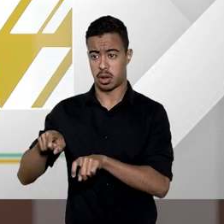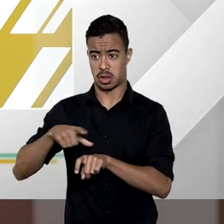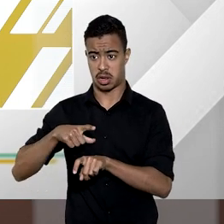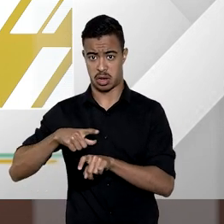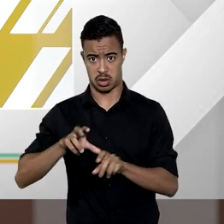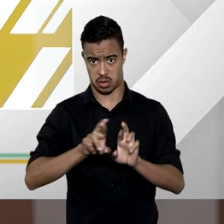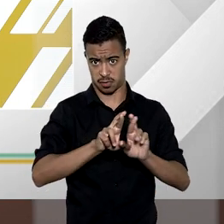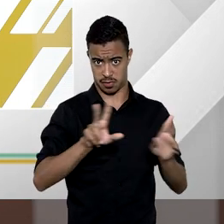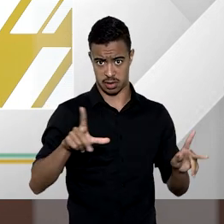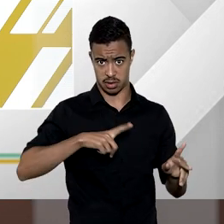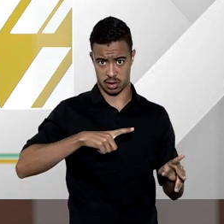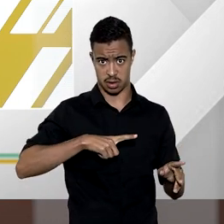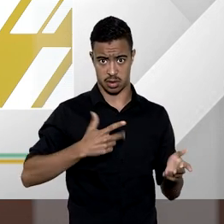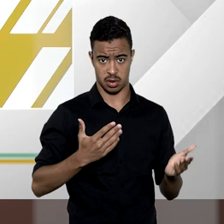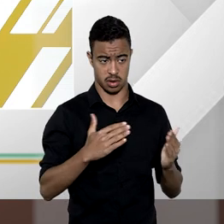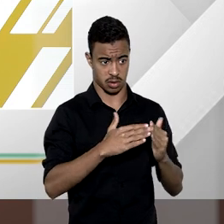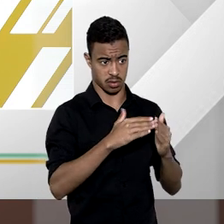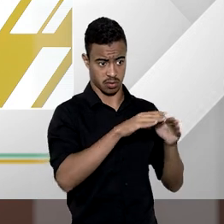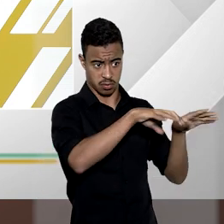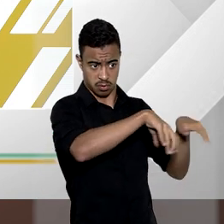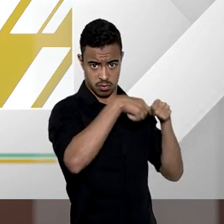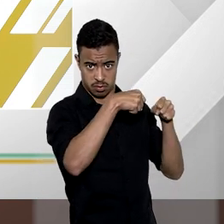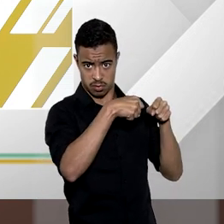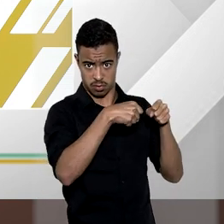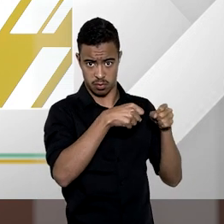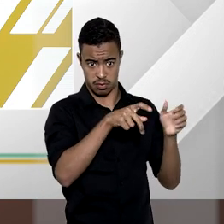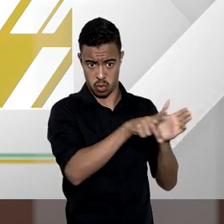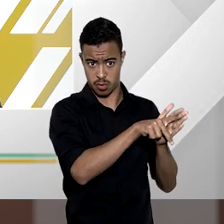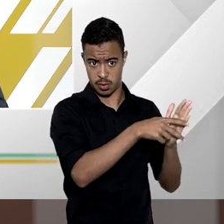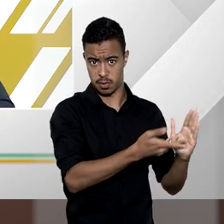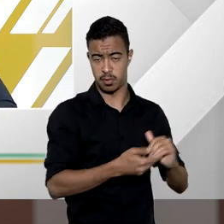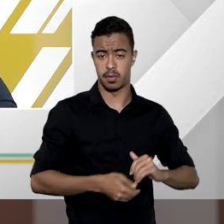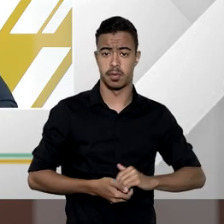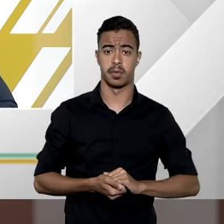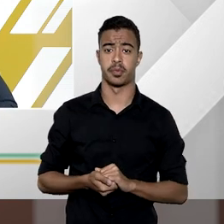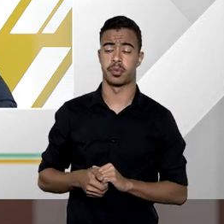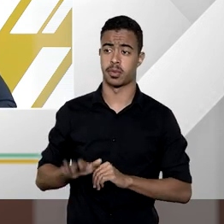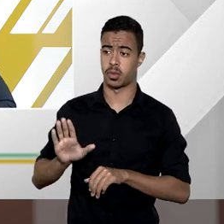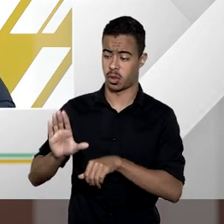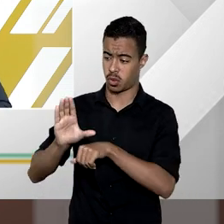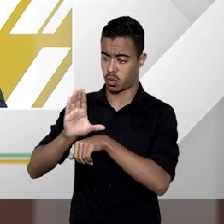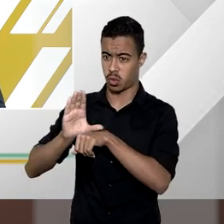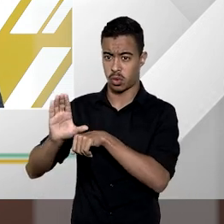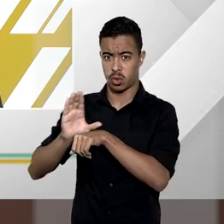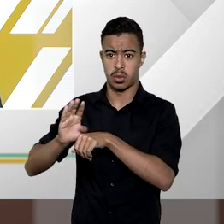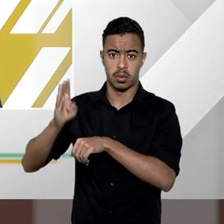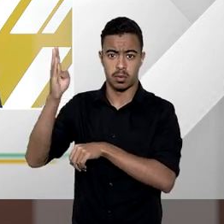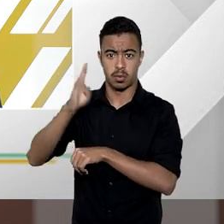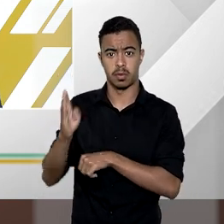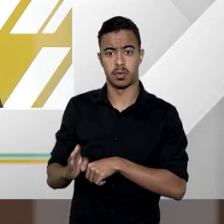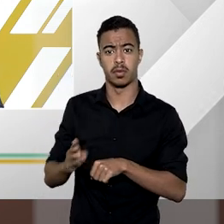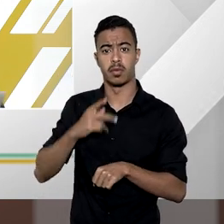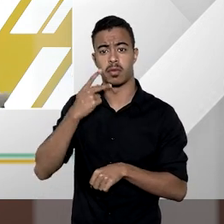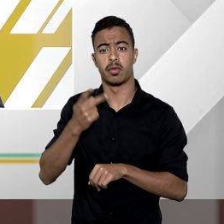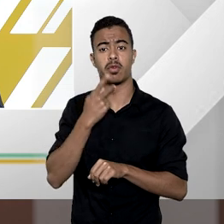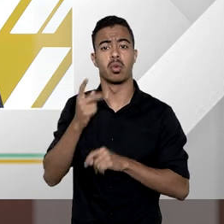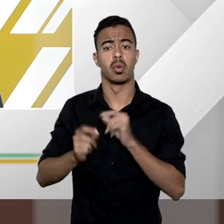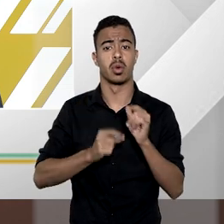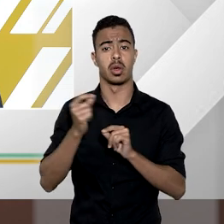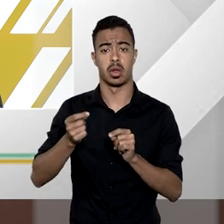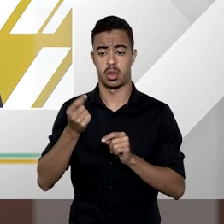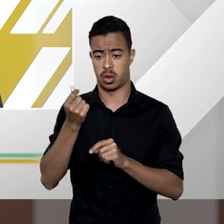às outras certo? excelente tem toda razão a constituição brasileira já de há muito exige